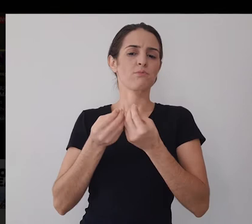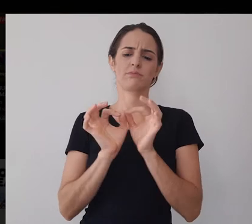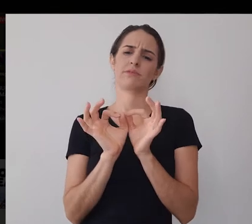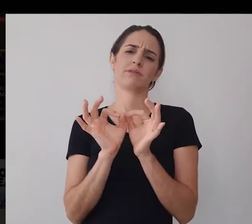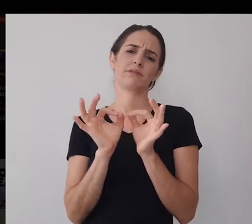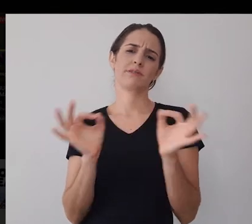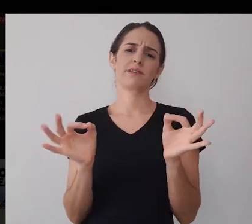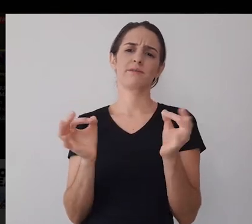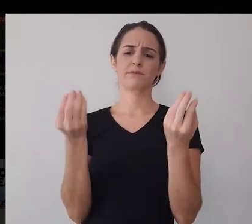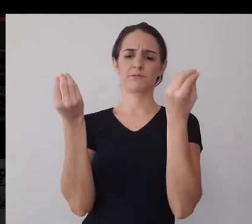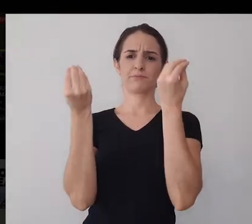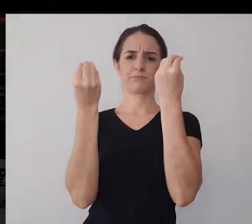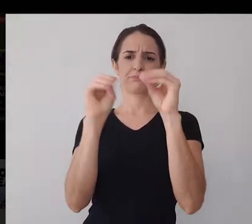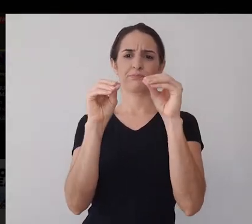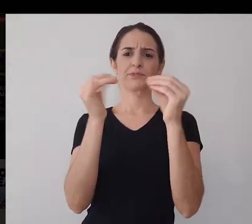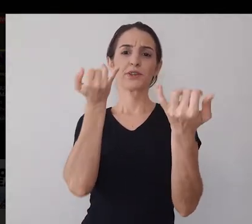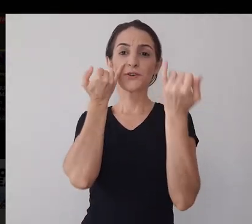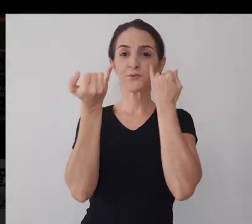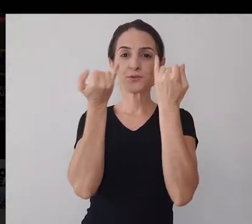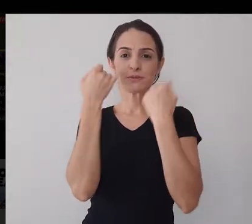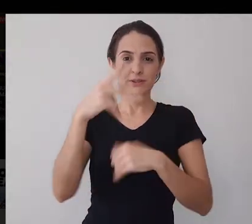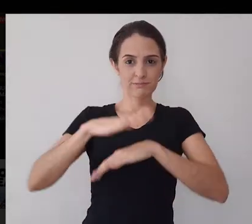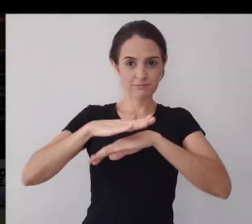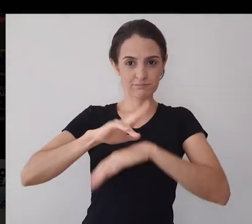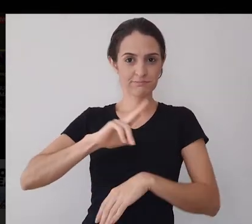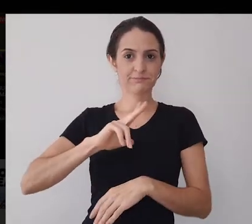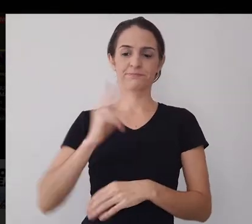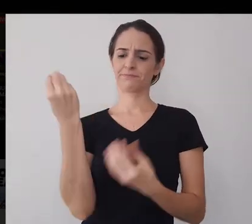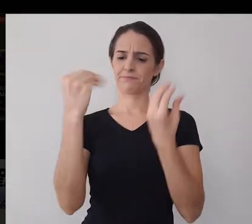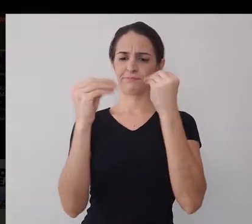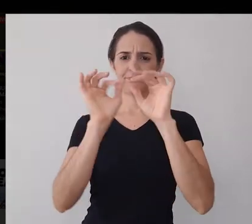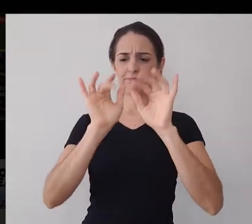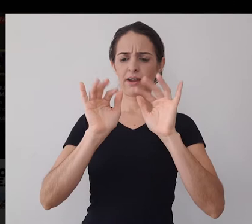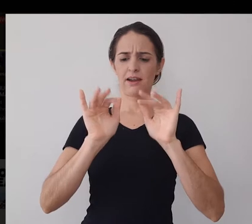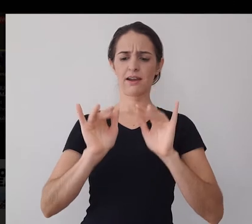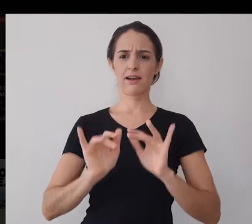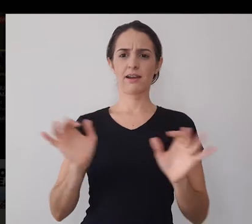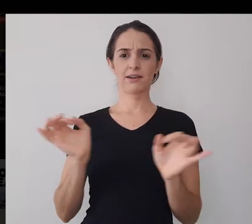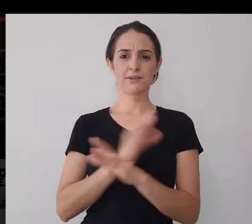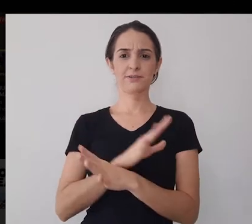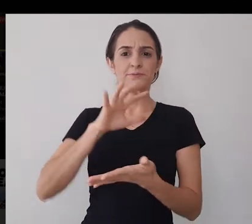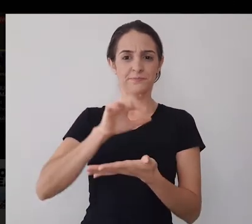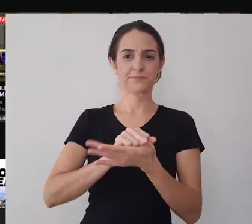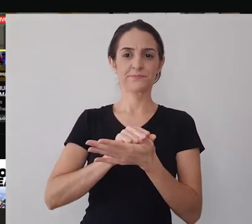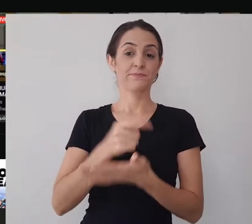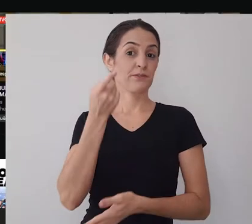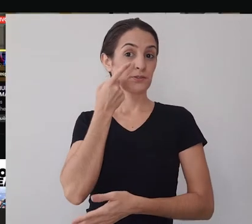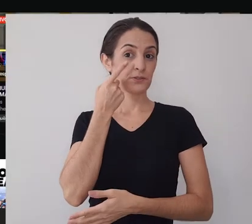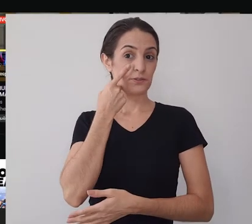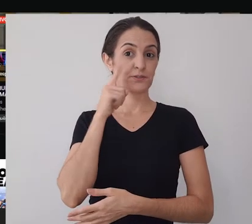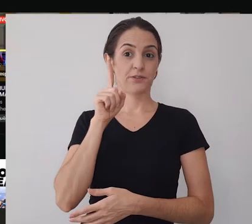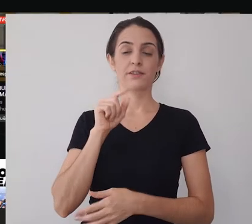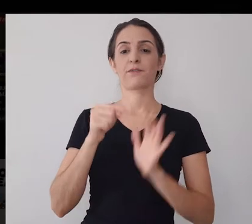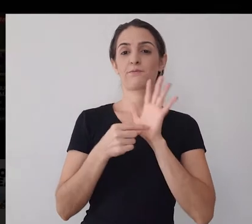cadastrar é muito simples, você vai colocar algumas informações e vai efetuar seu cadastro, tá certo? Vou te